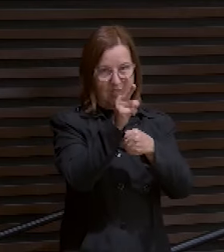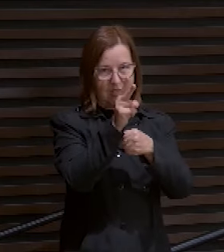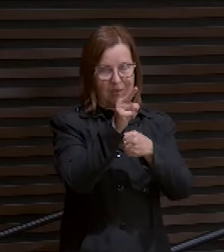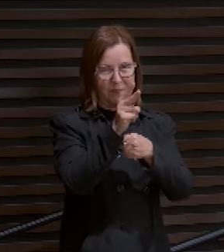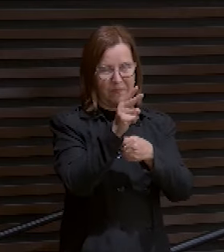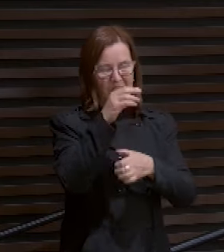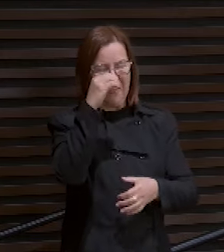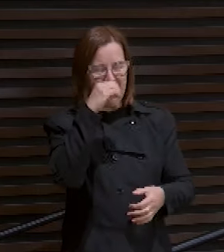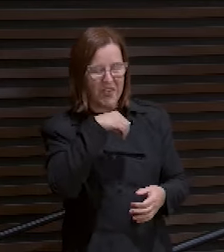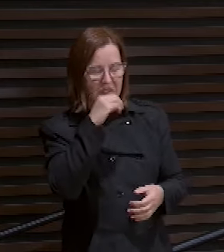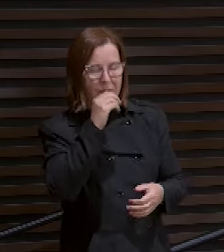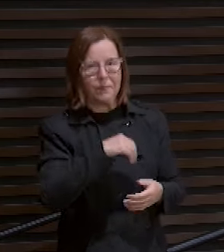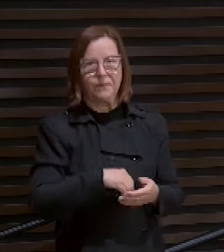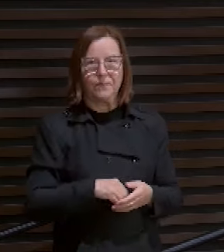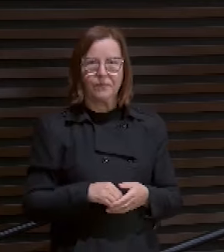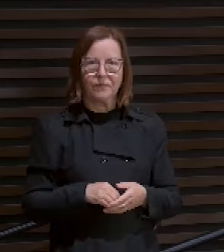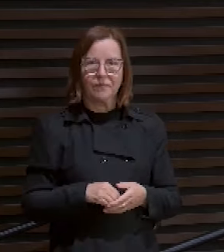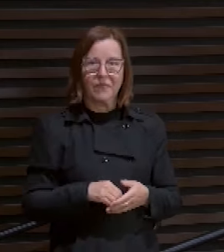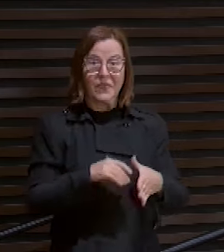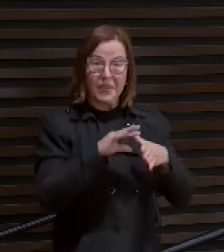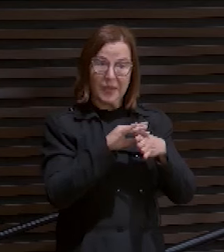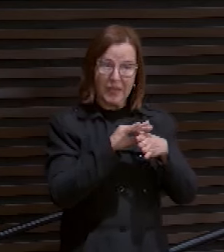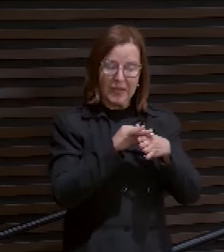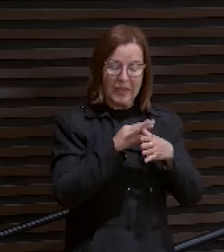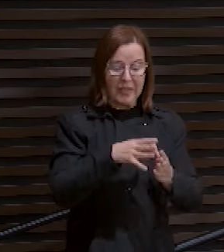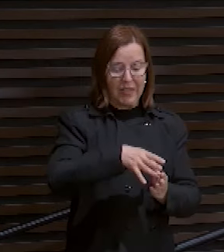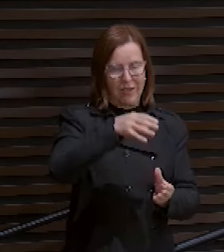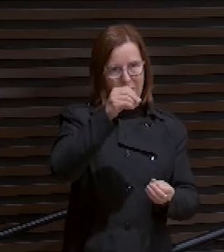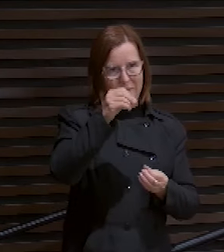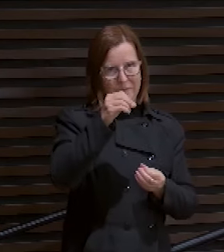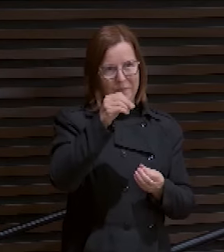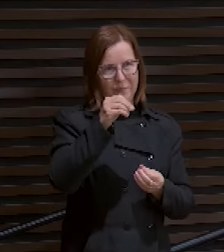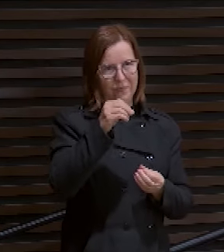Fraqueza. Fraqueza. Enfermidades da alma.